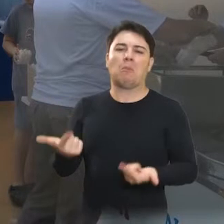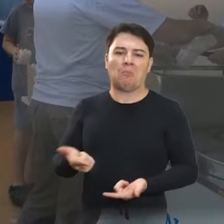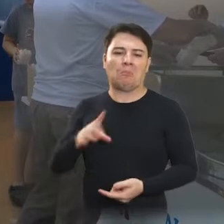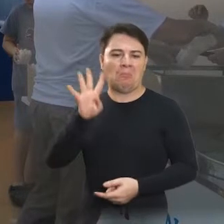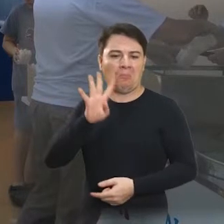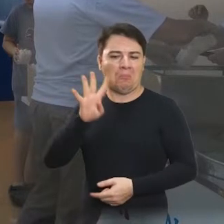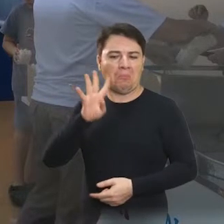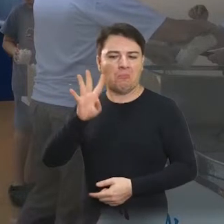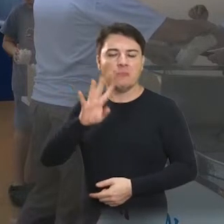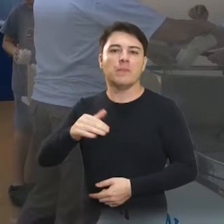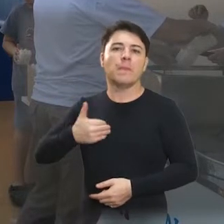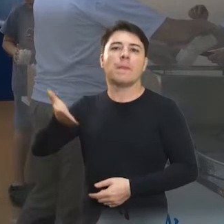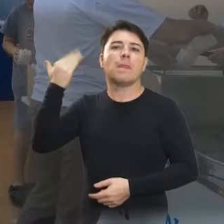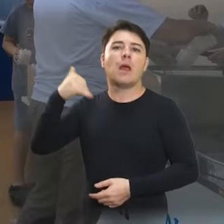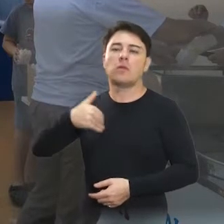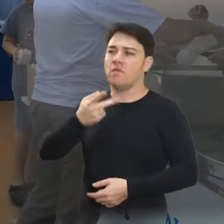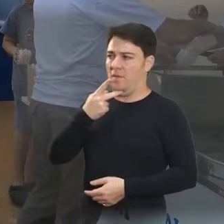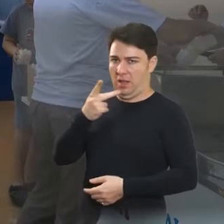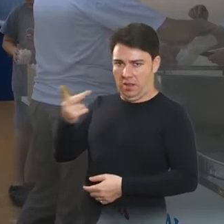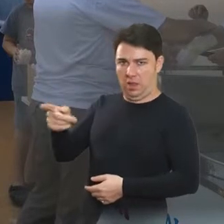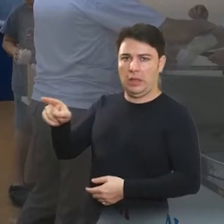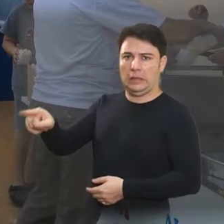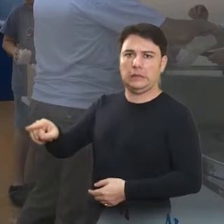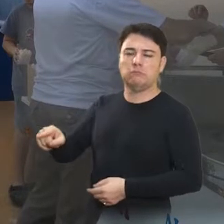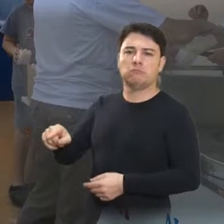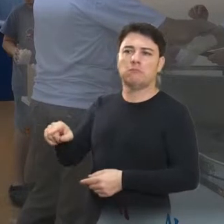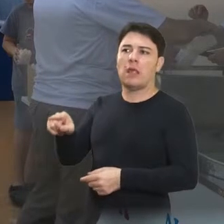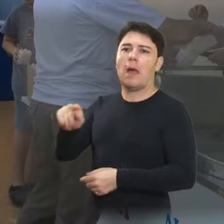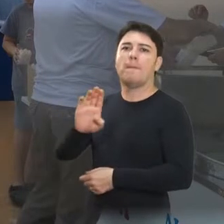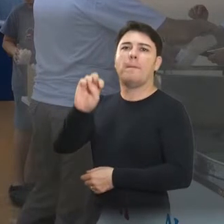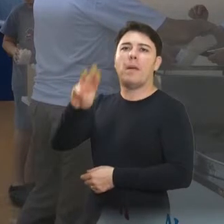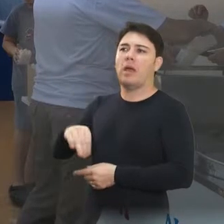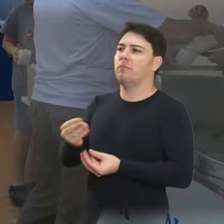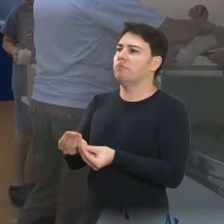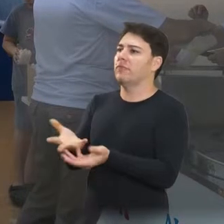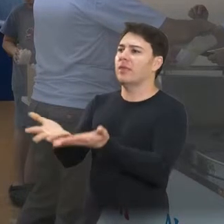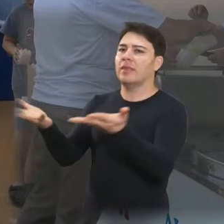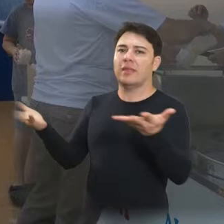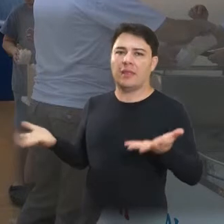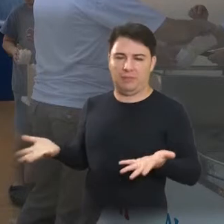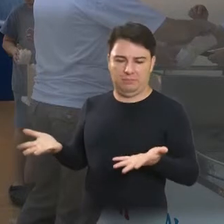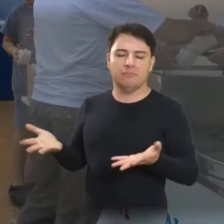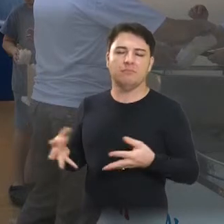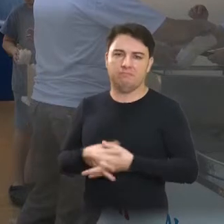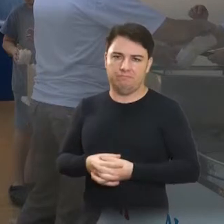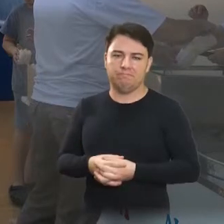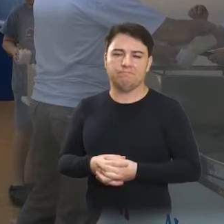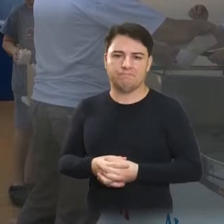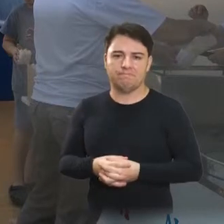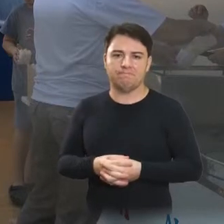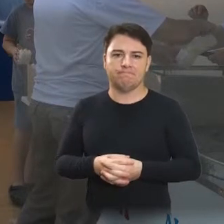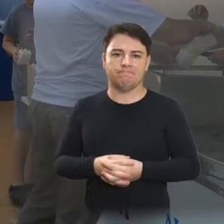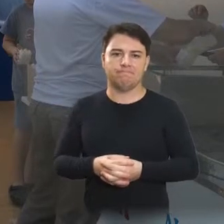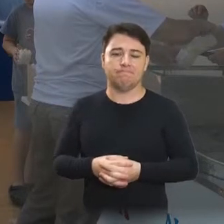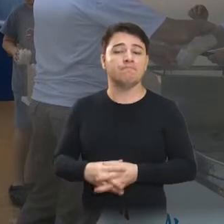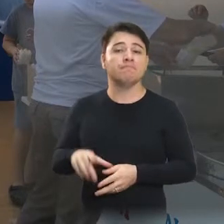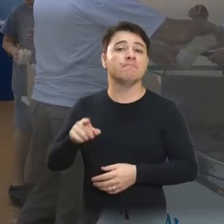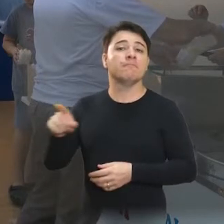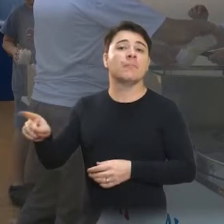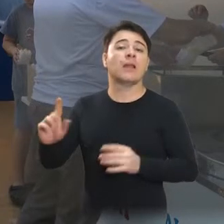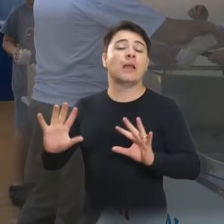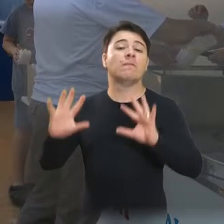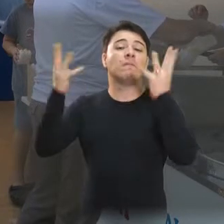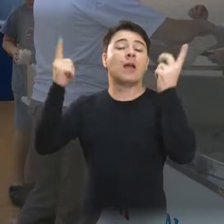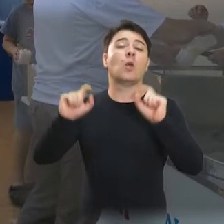como eu até disse no dia lá, fazendo o bem e não sabendo a quem. Que são um evento que